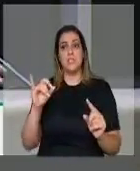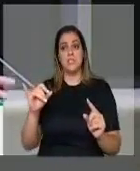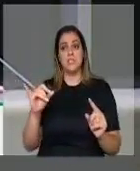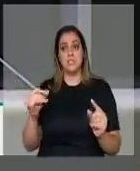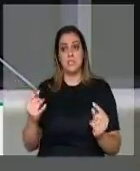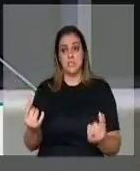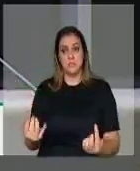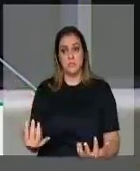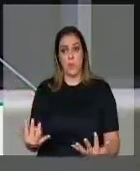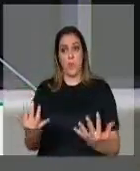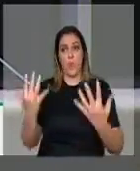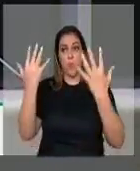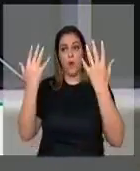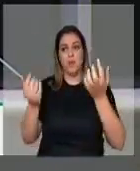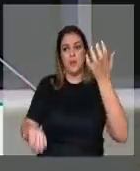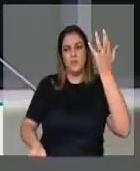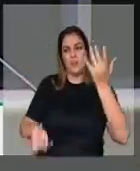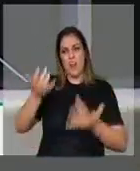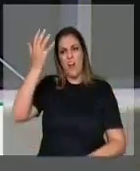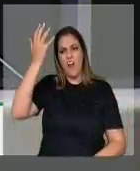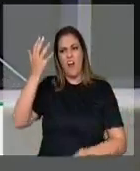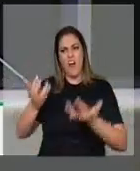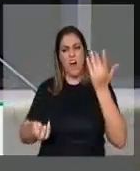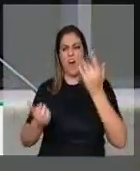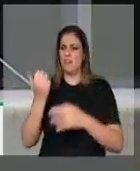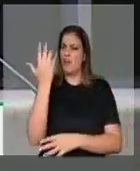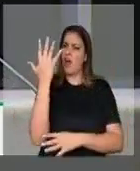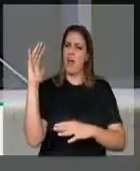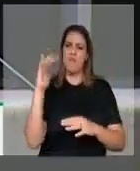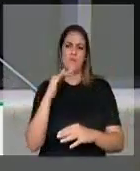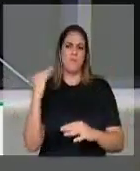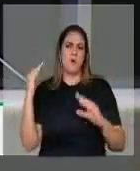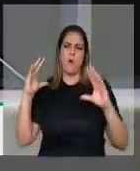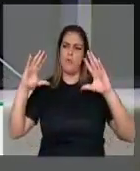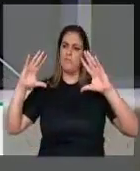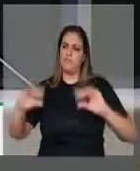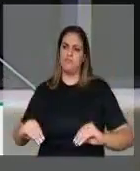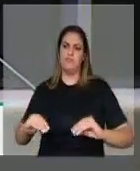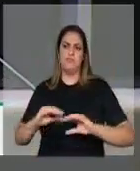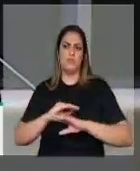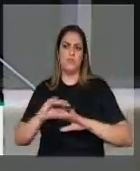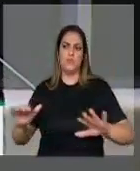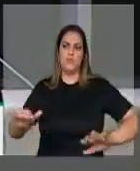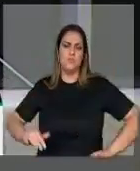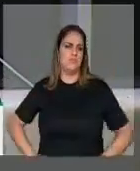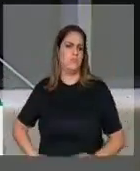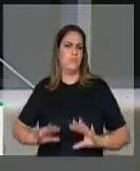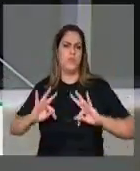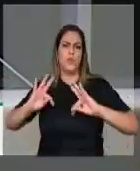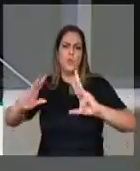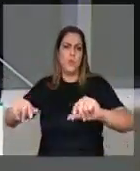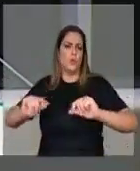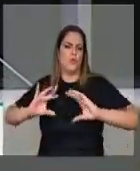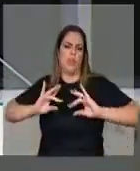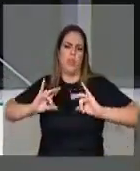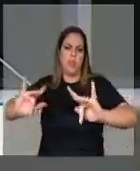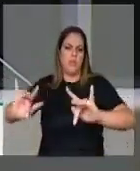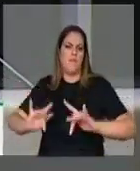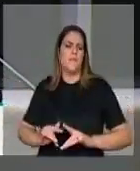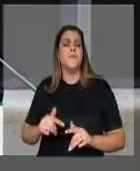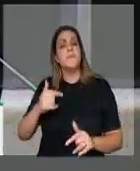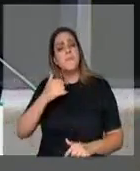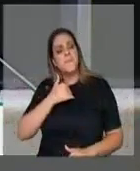e pega fogo, queima-se tudo. Então, nós gostaríamos de falar isso com secretários